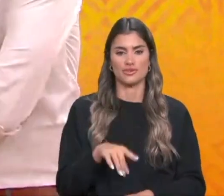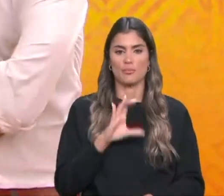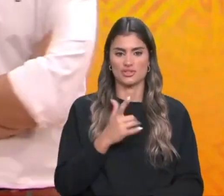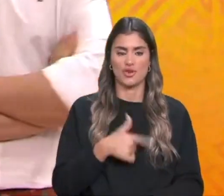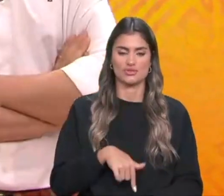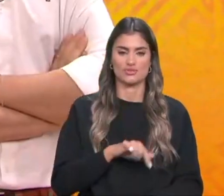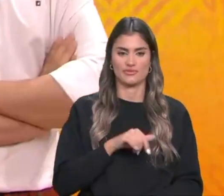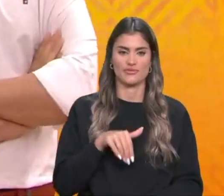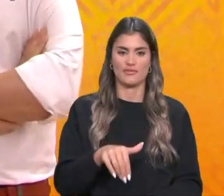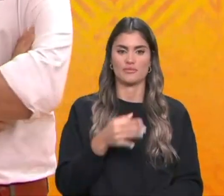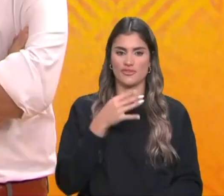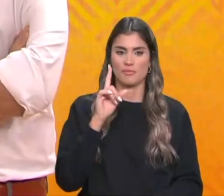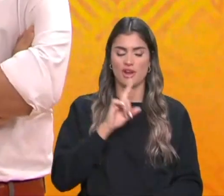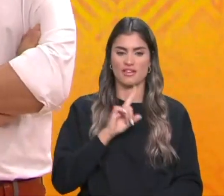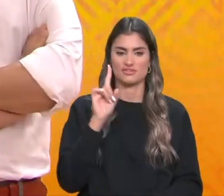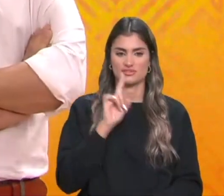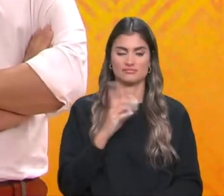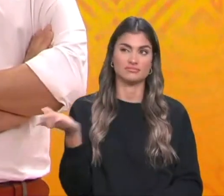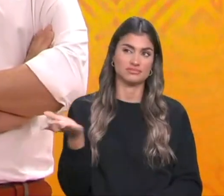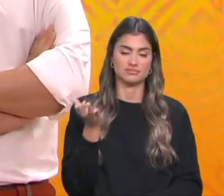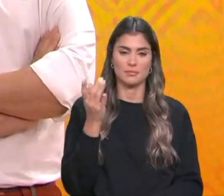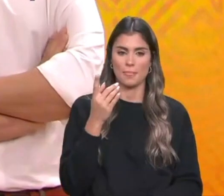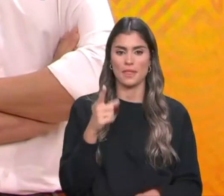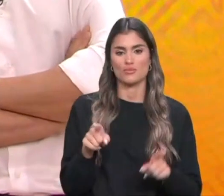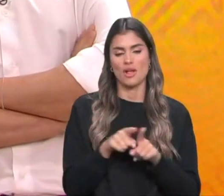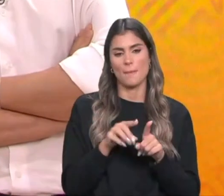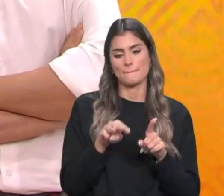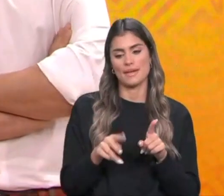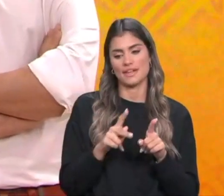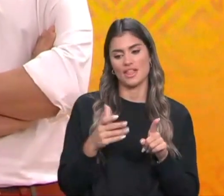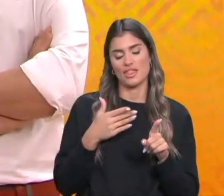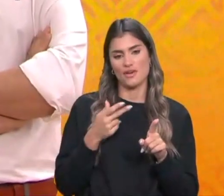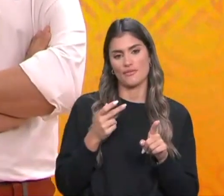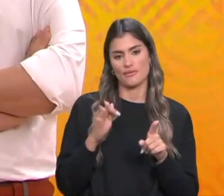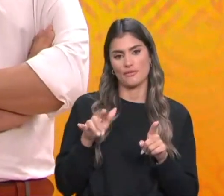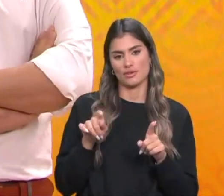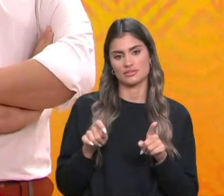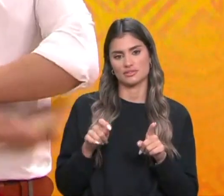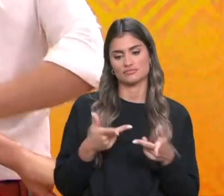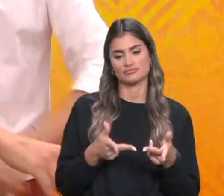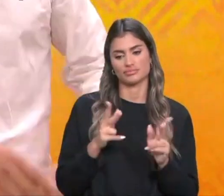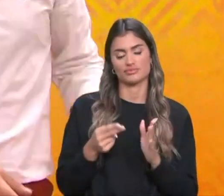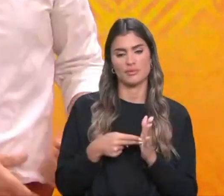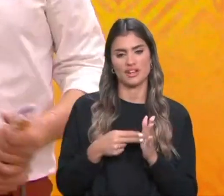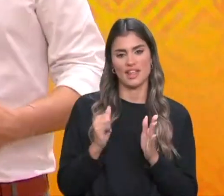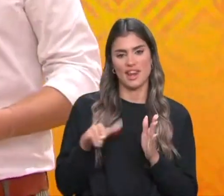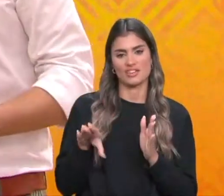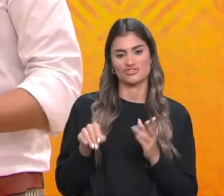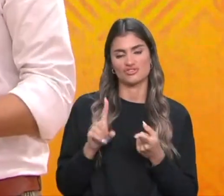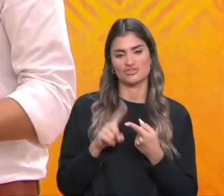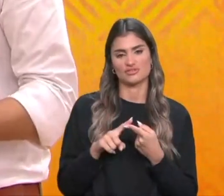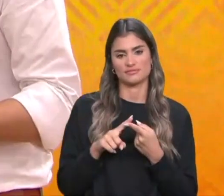Isso mesmo. Vamos falar de mulheres empreendedoras também, à semelhança de Maria da Fonte. E no nosso sofá, já estão à nossa espera, a Inês Barbosa.